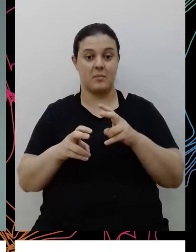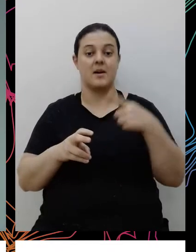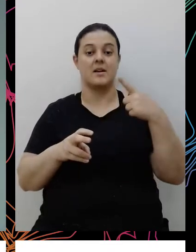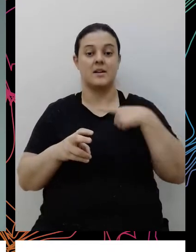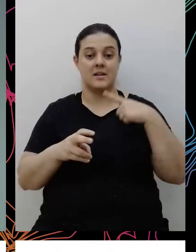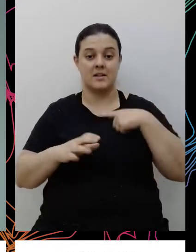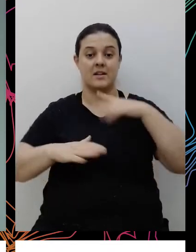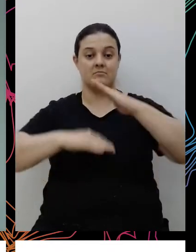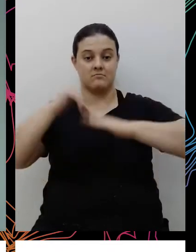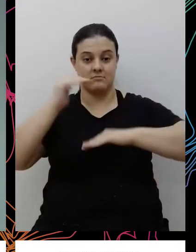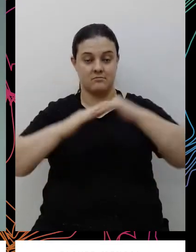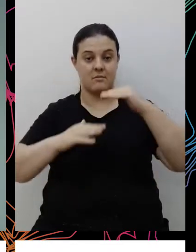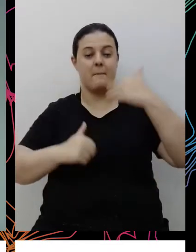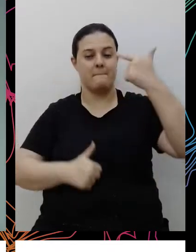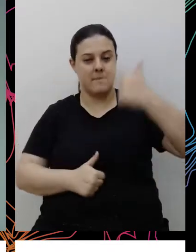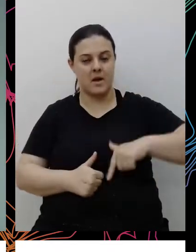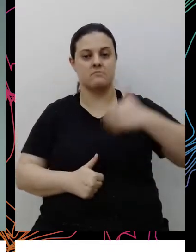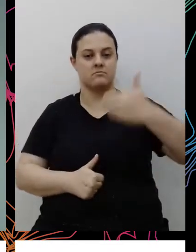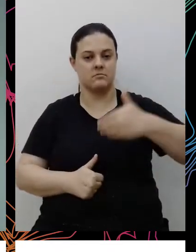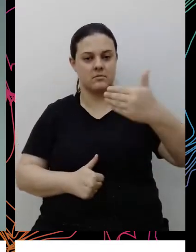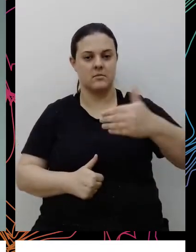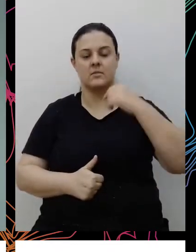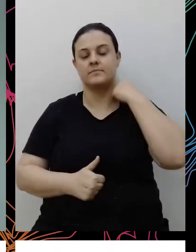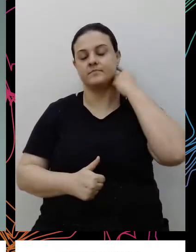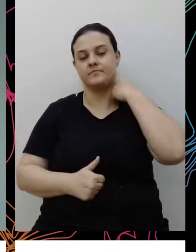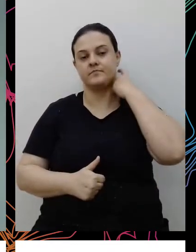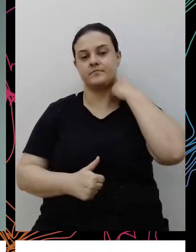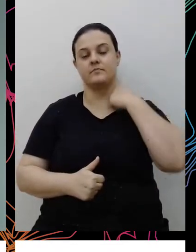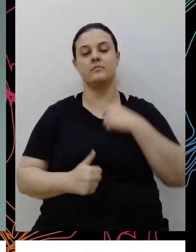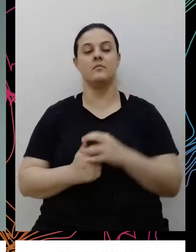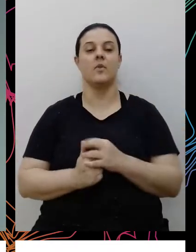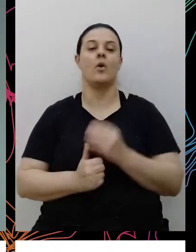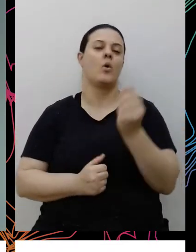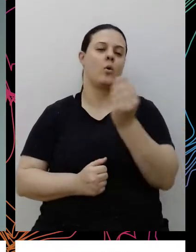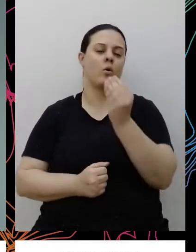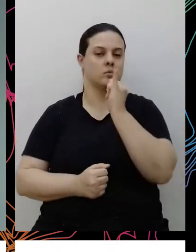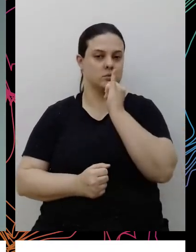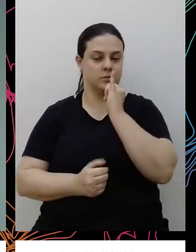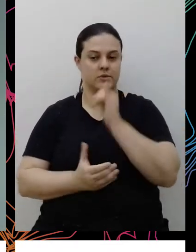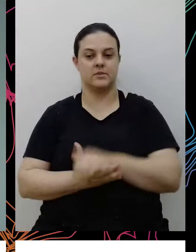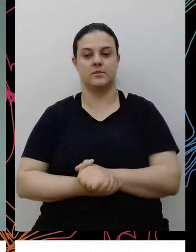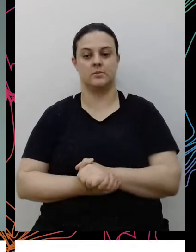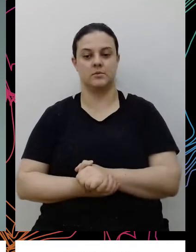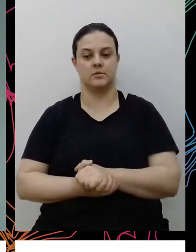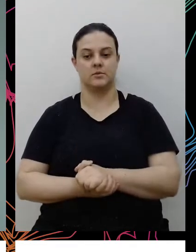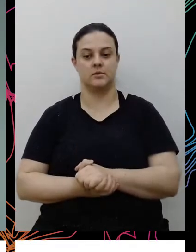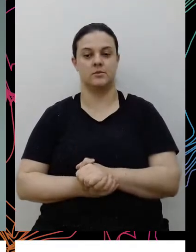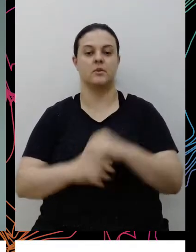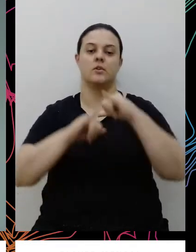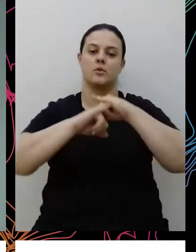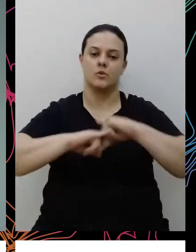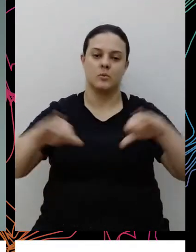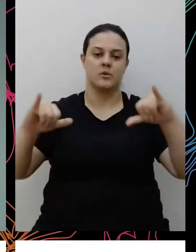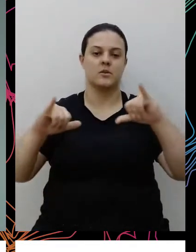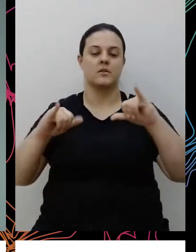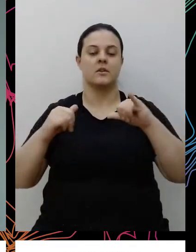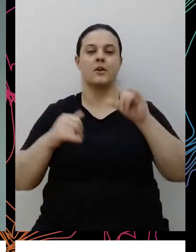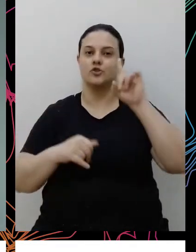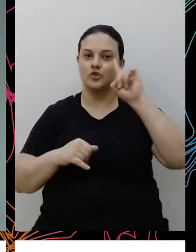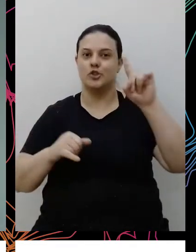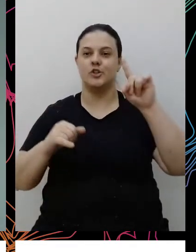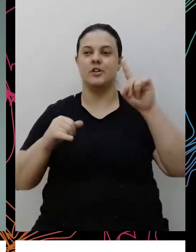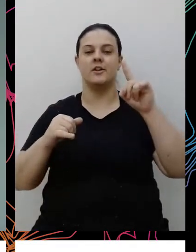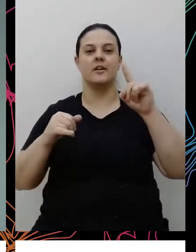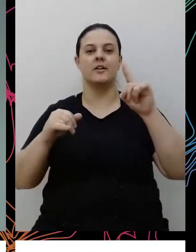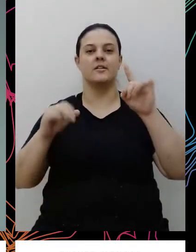ação afirmativa. O é ação afirmativa, né? Por exemplo, comunicados, celebração dessas datas, programas